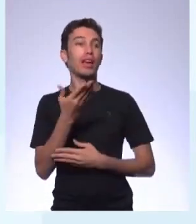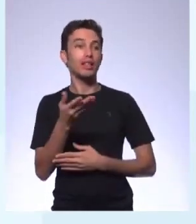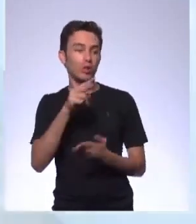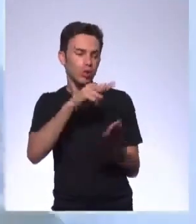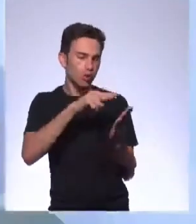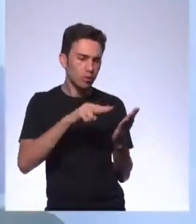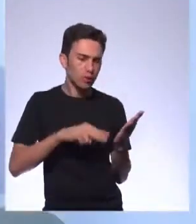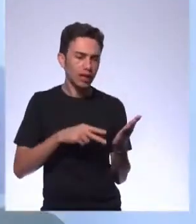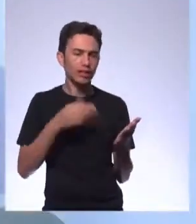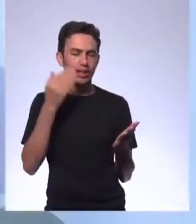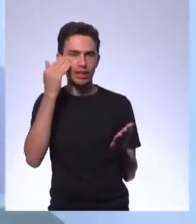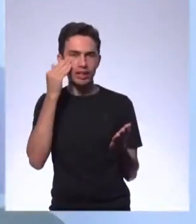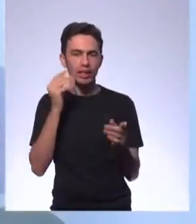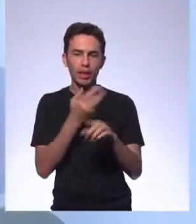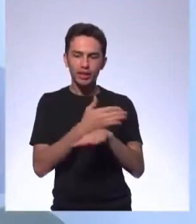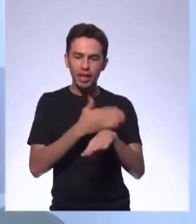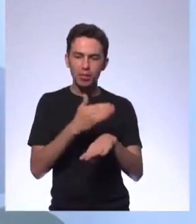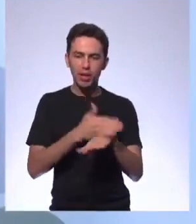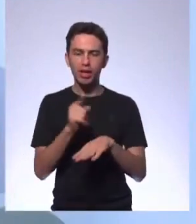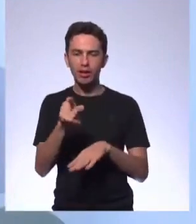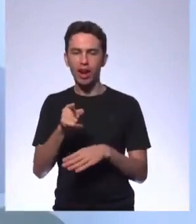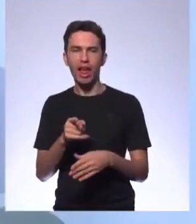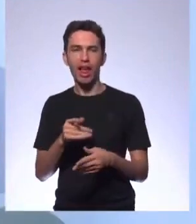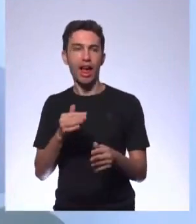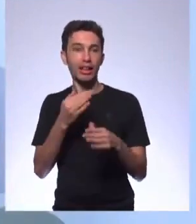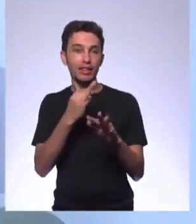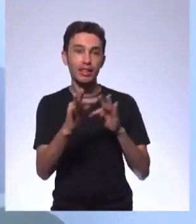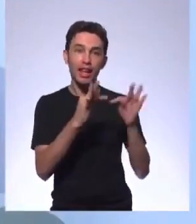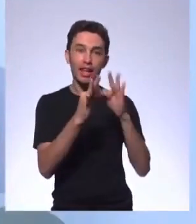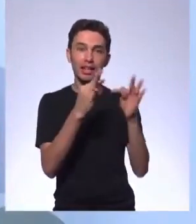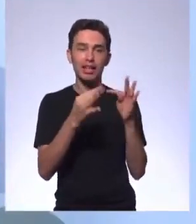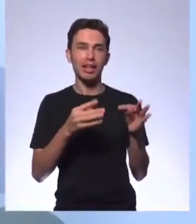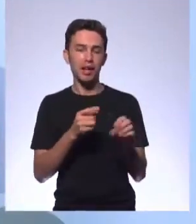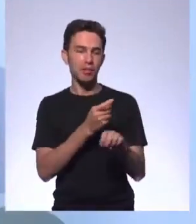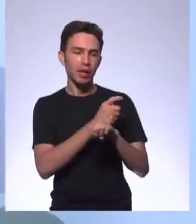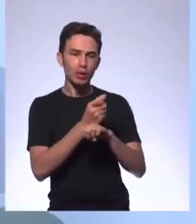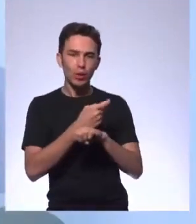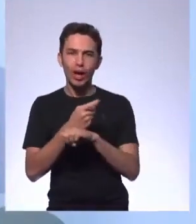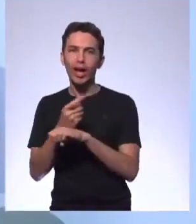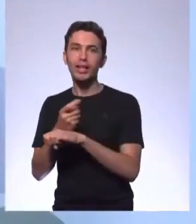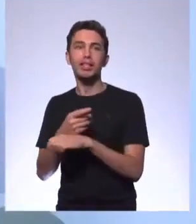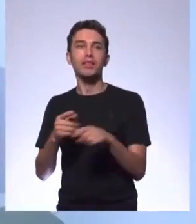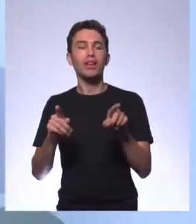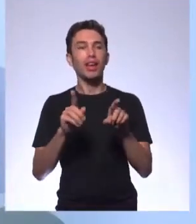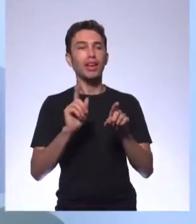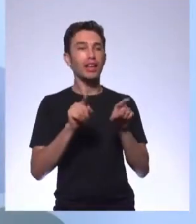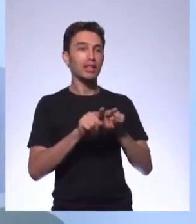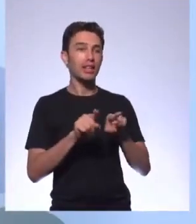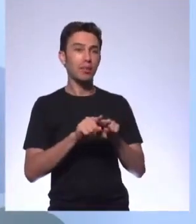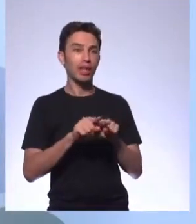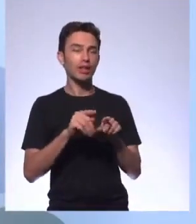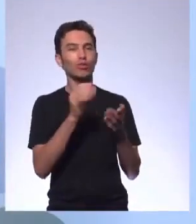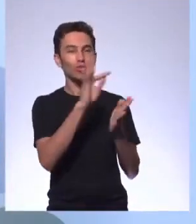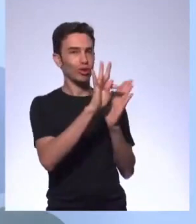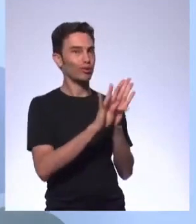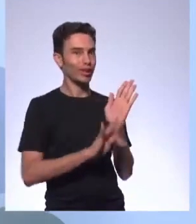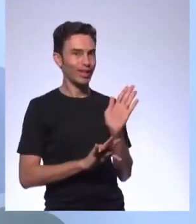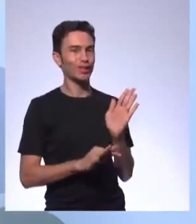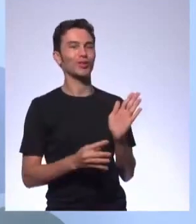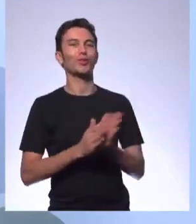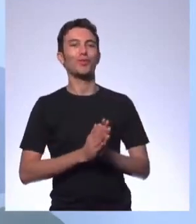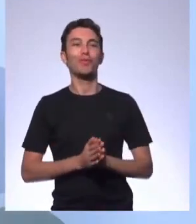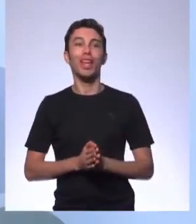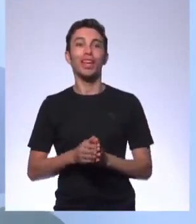trabalhar a técnica persuasiva na sua resenha, na sua redação, na sua redação, na seu texto. Oh, meu Deus.